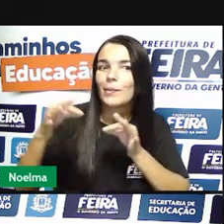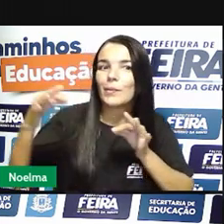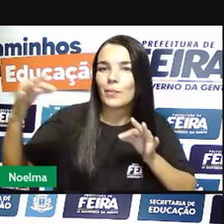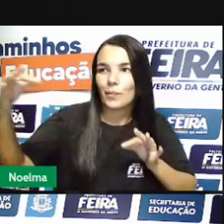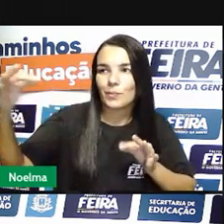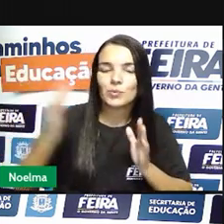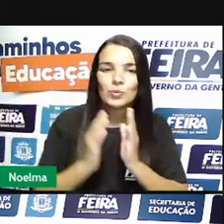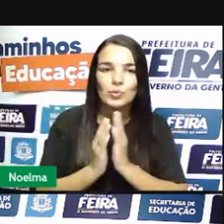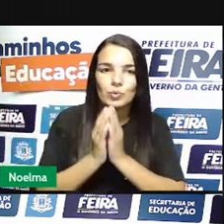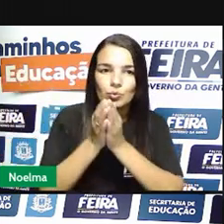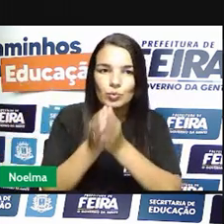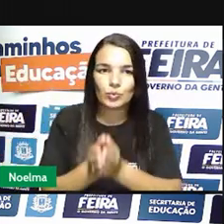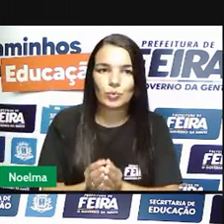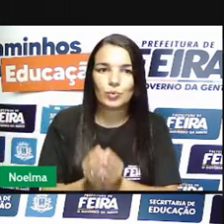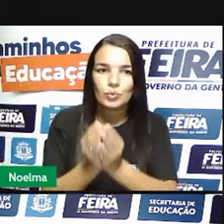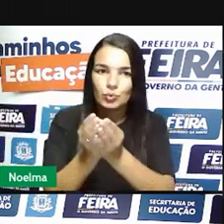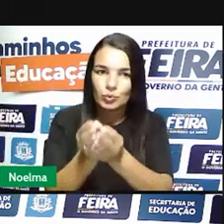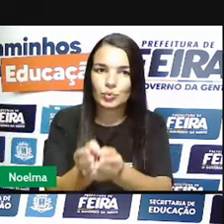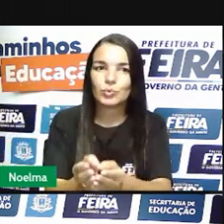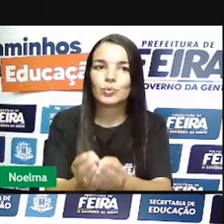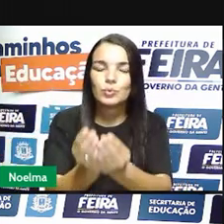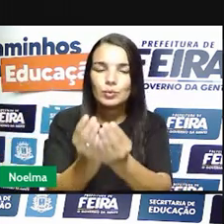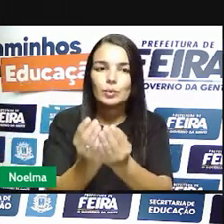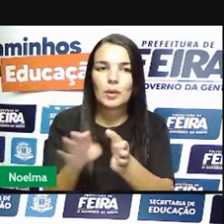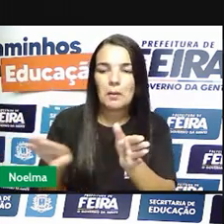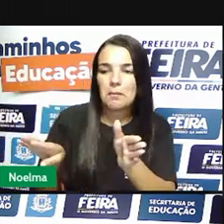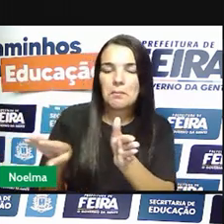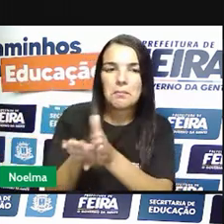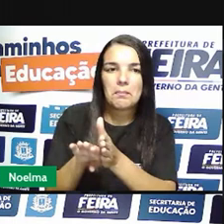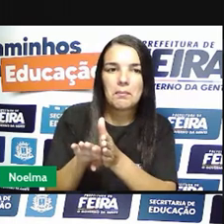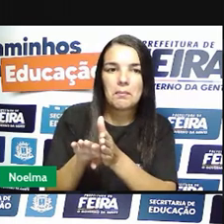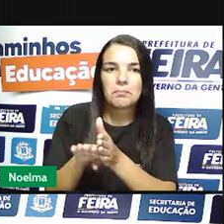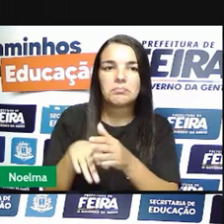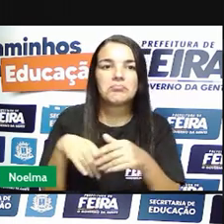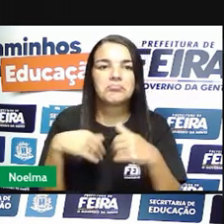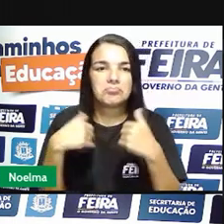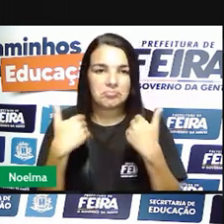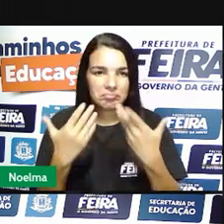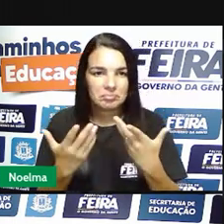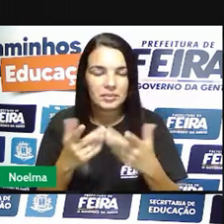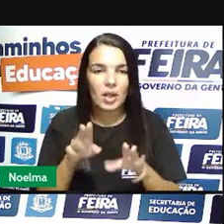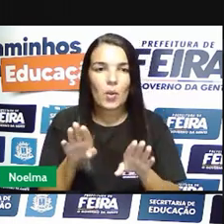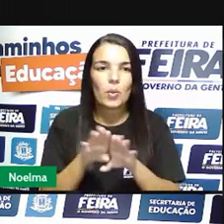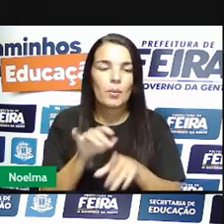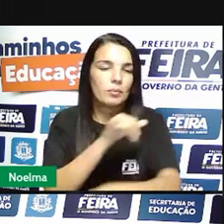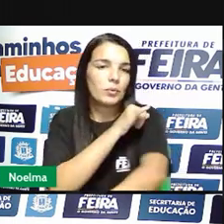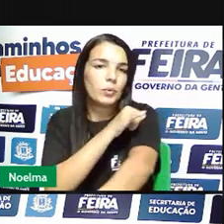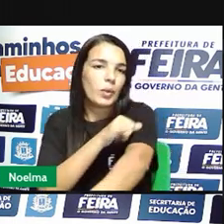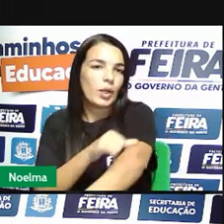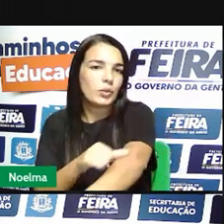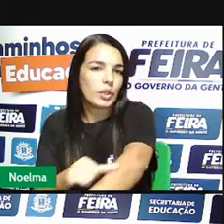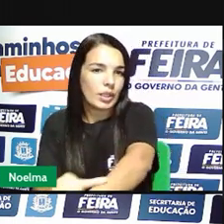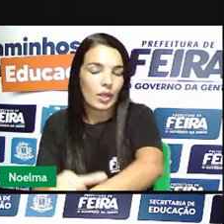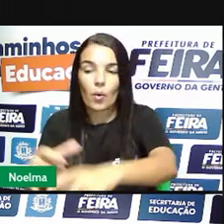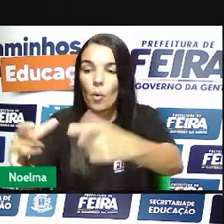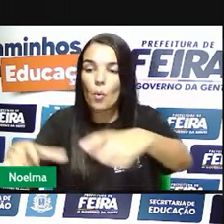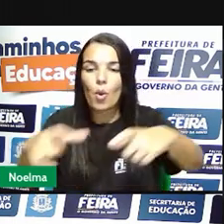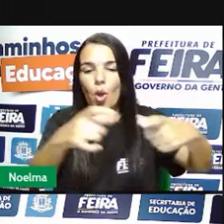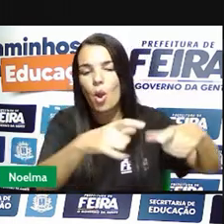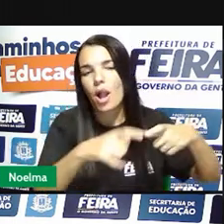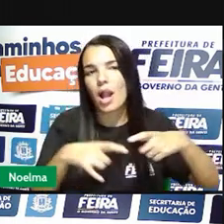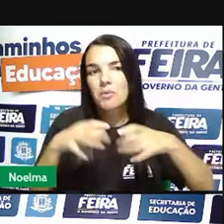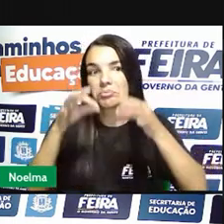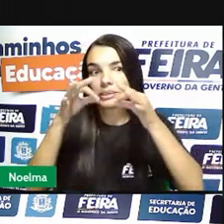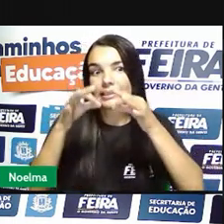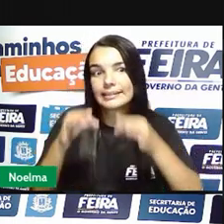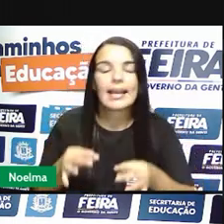dos portos, né? Da costa ali, principalmente ali em Paratírio, de Janeiro, que eram os locais de desembarque,